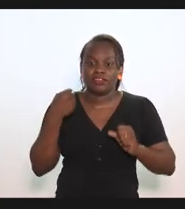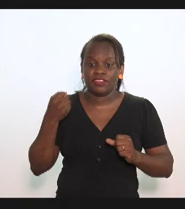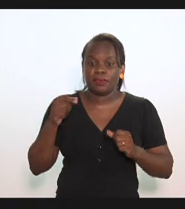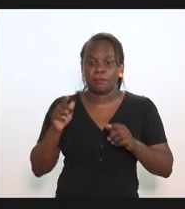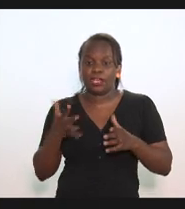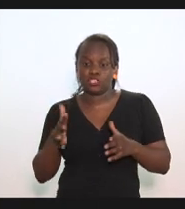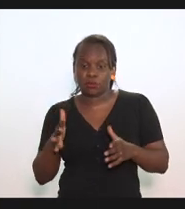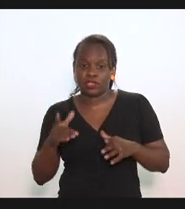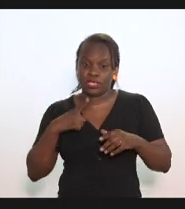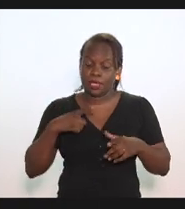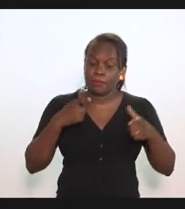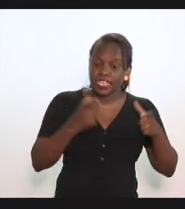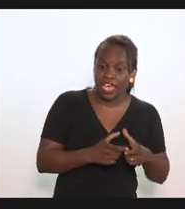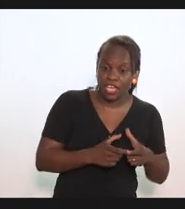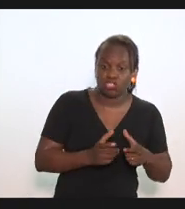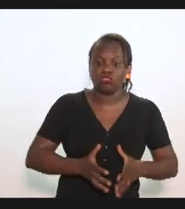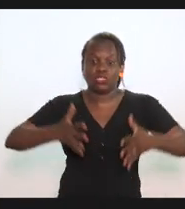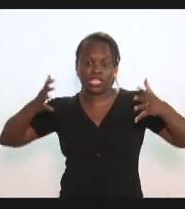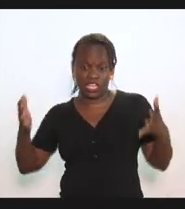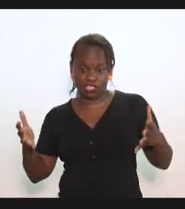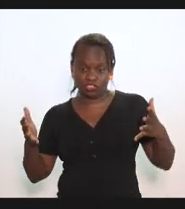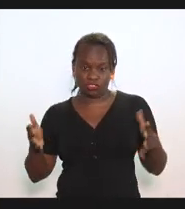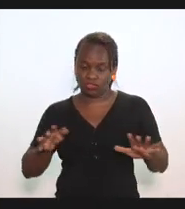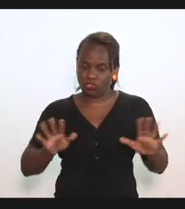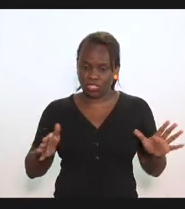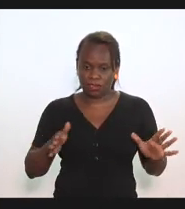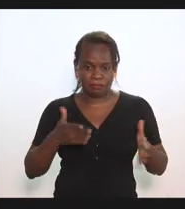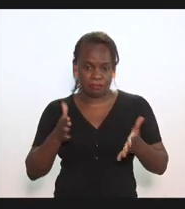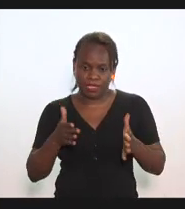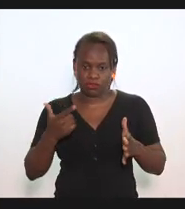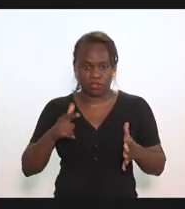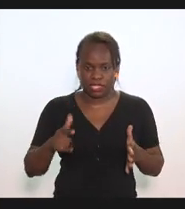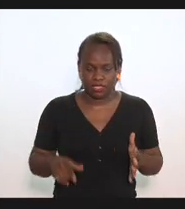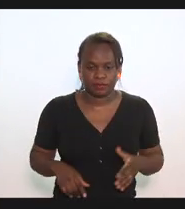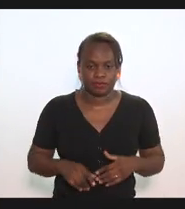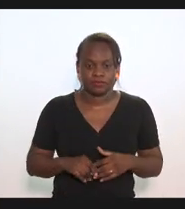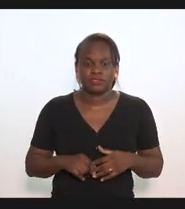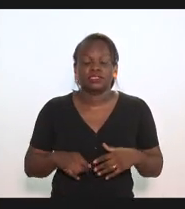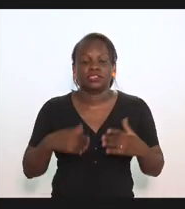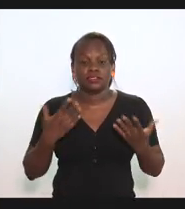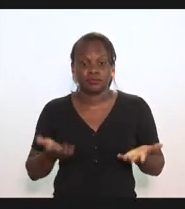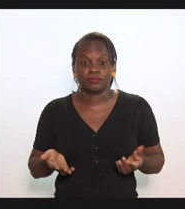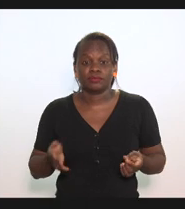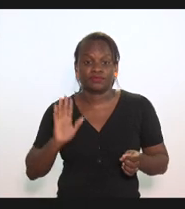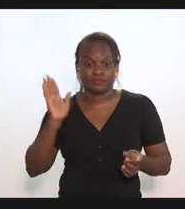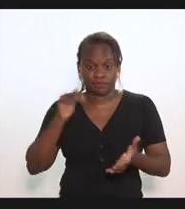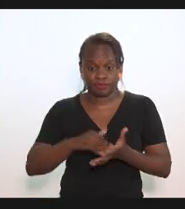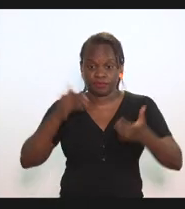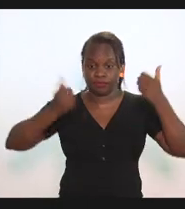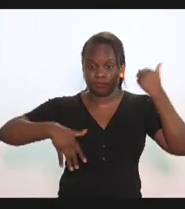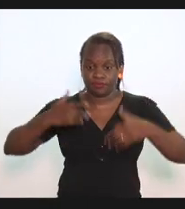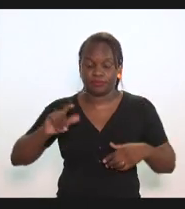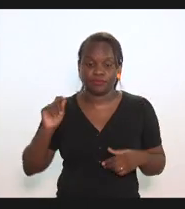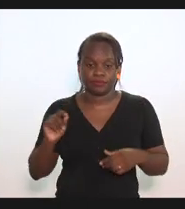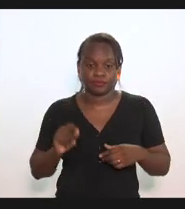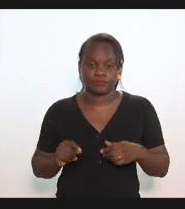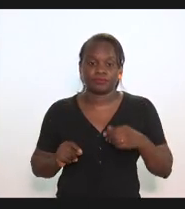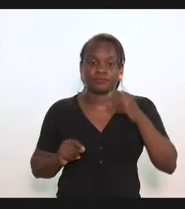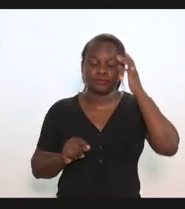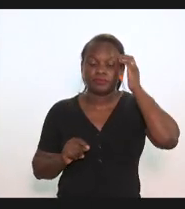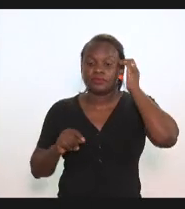existe o pequeno produtor e existe o grande produtor exportador agora finalizando a minha fala deputado Luiz Paulo